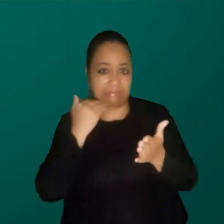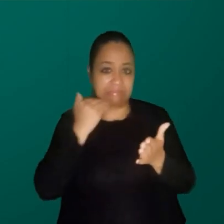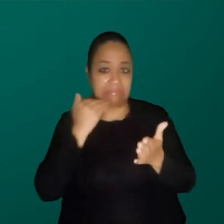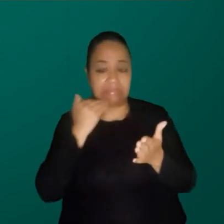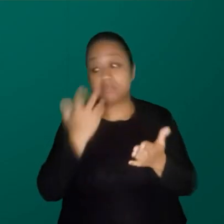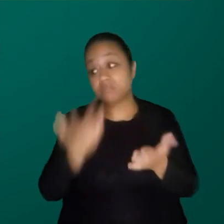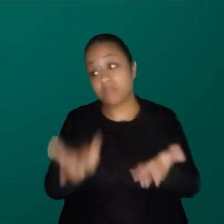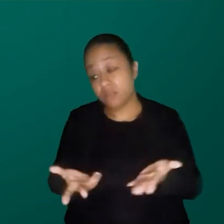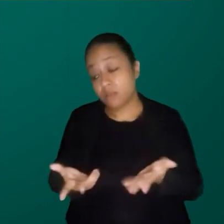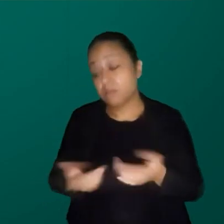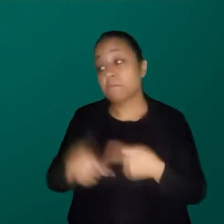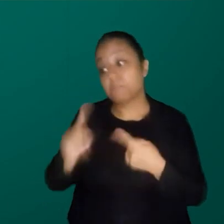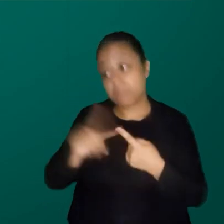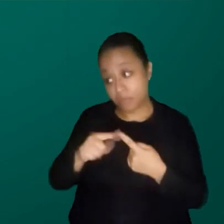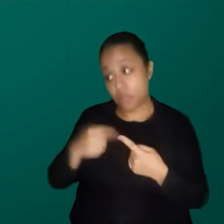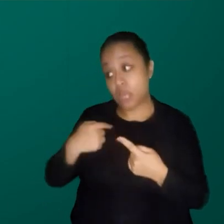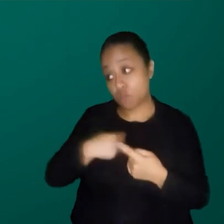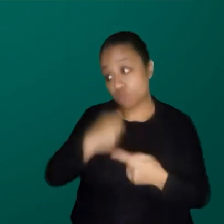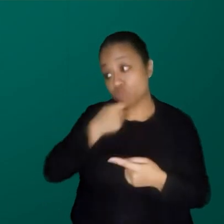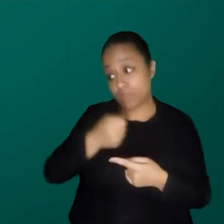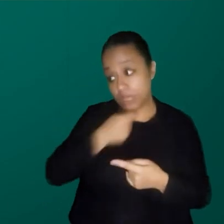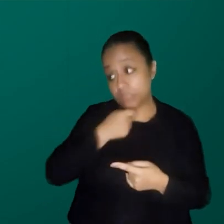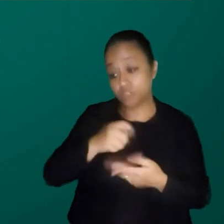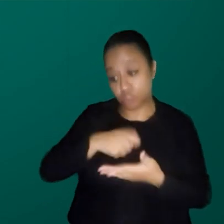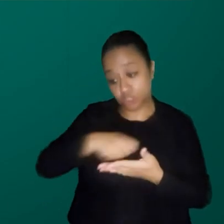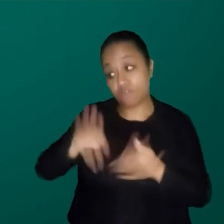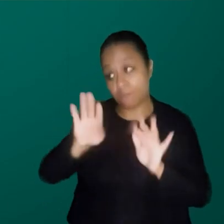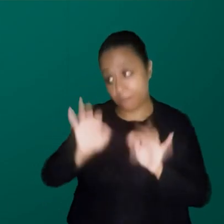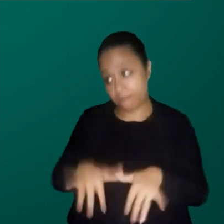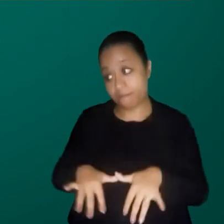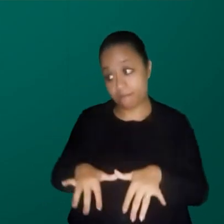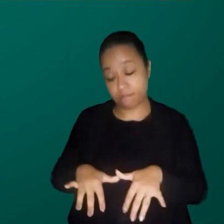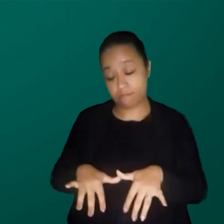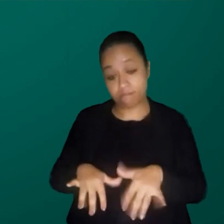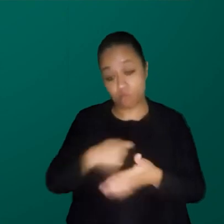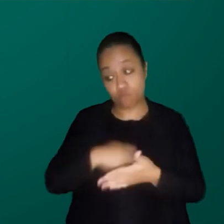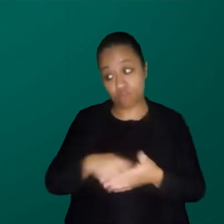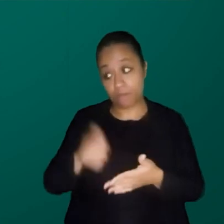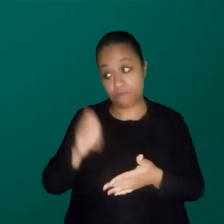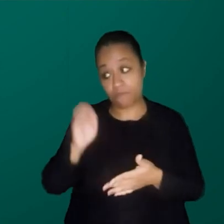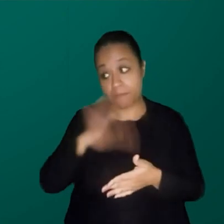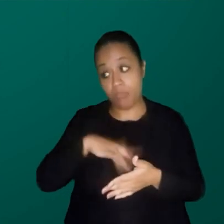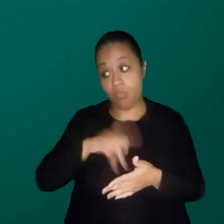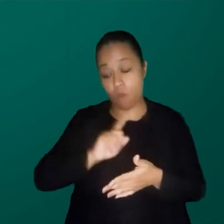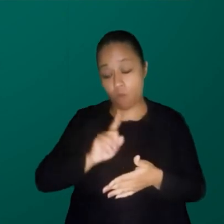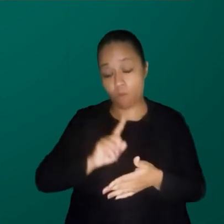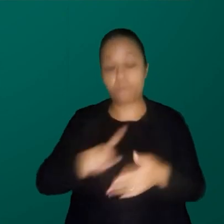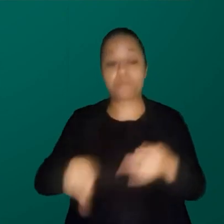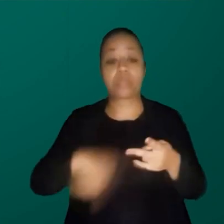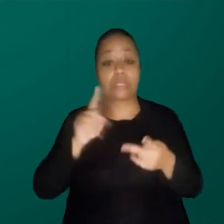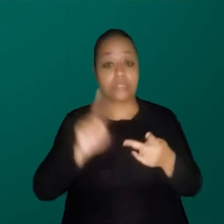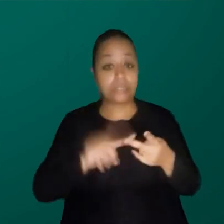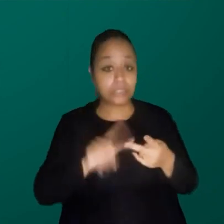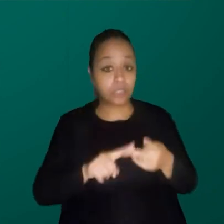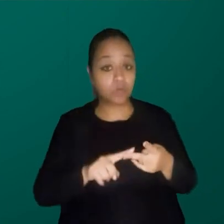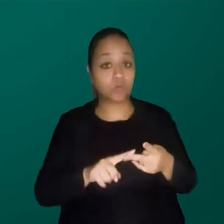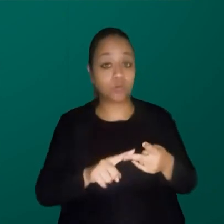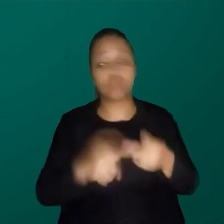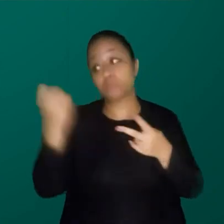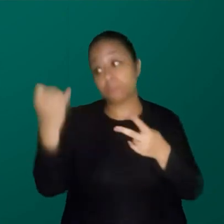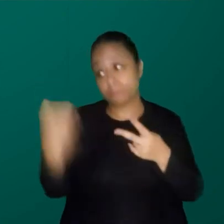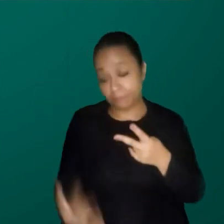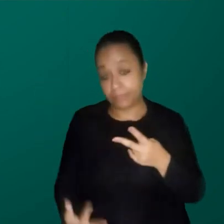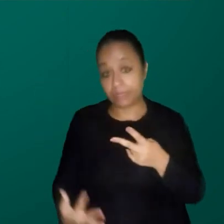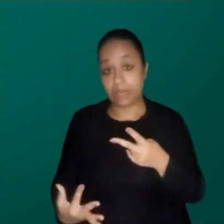E eu falei assim, primeiro que eu sou jornalista, eu escrevo bem, eu não escrevo mal. Segundo que você tem que dar o parecer,